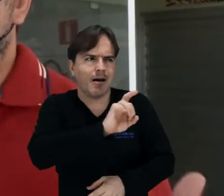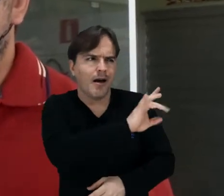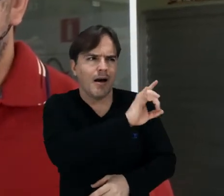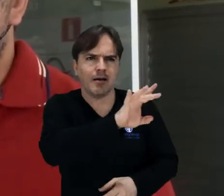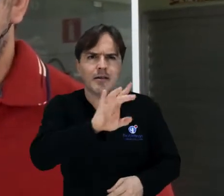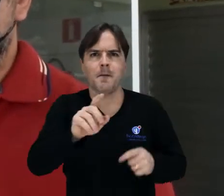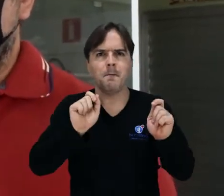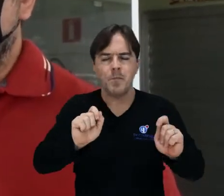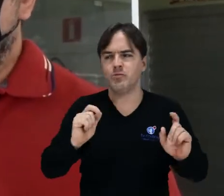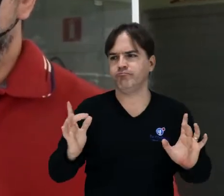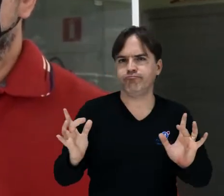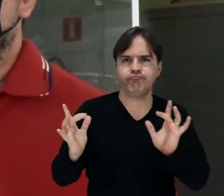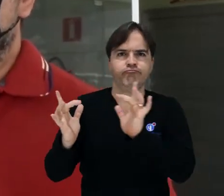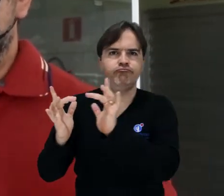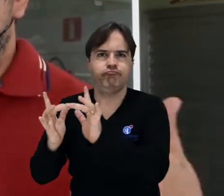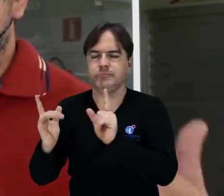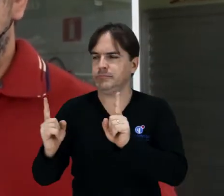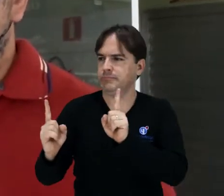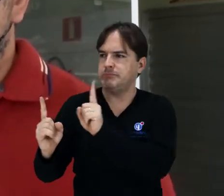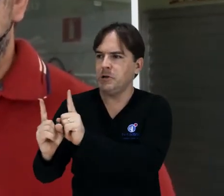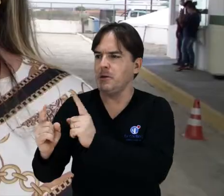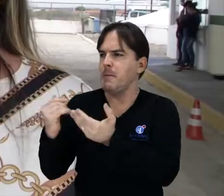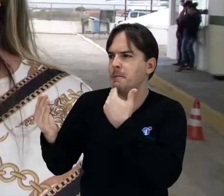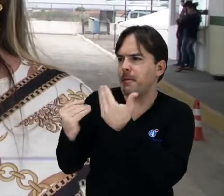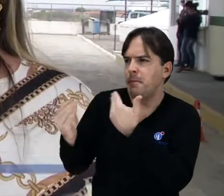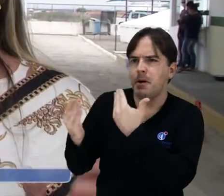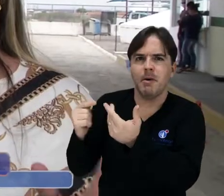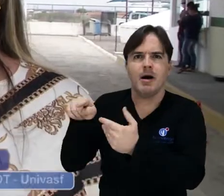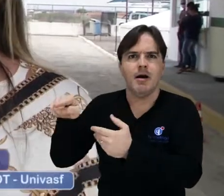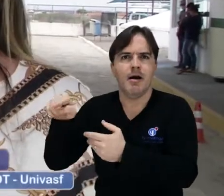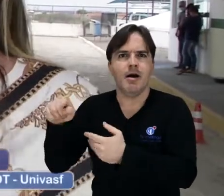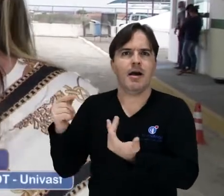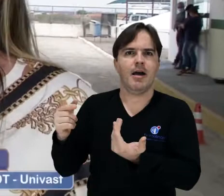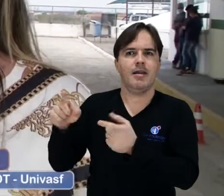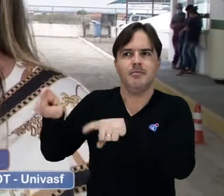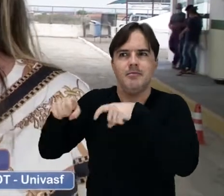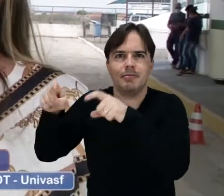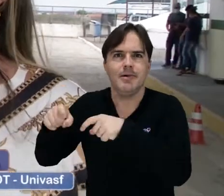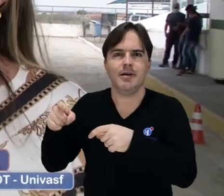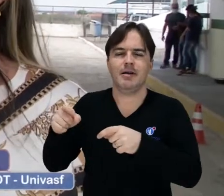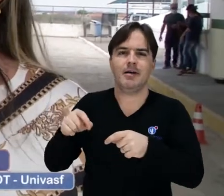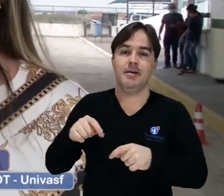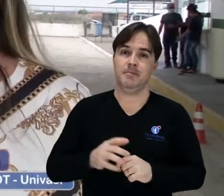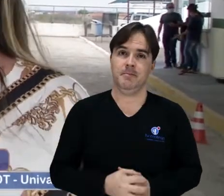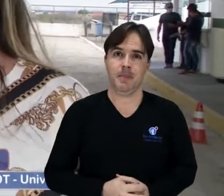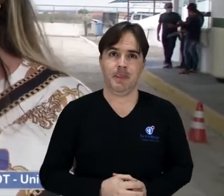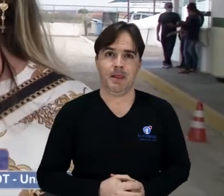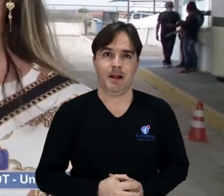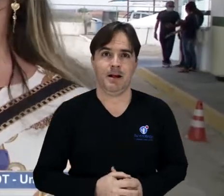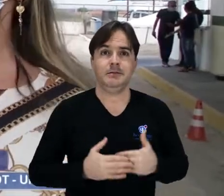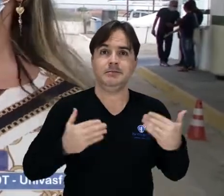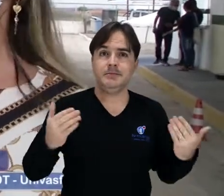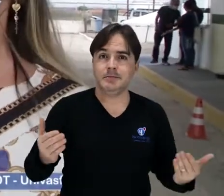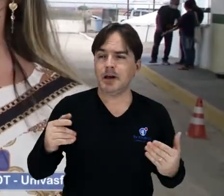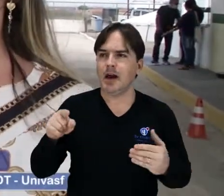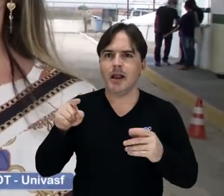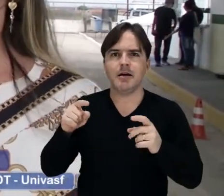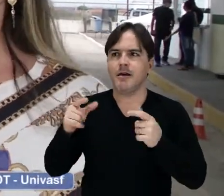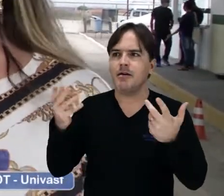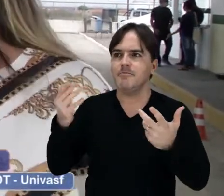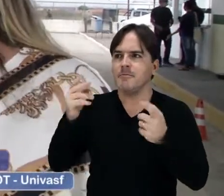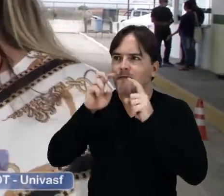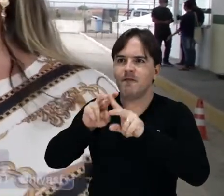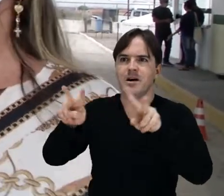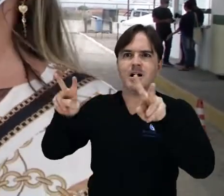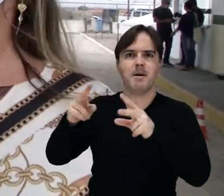os agricultores, com os gestores. Eles conseguiram visualizar melhor aquilo que a gente abordava nas aulas.